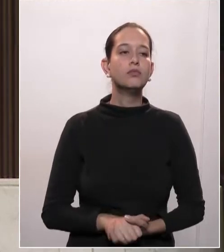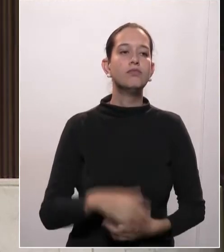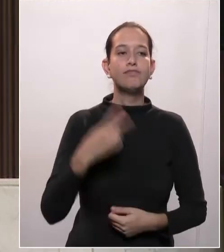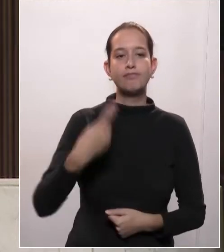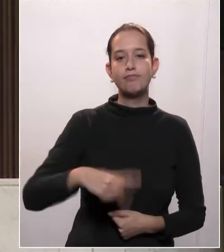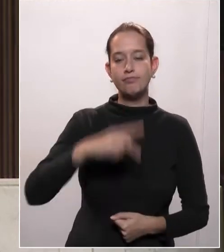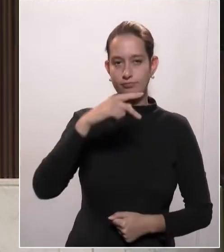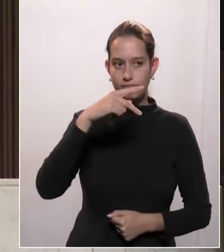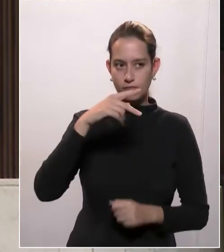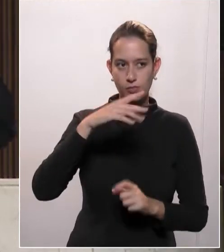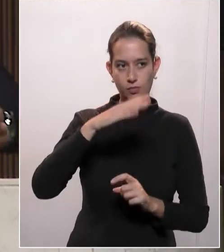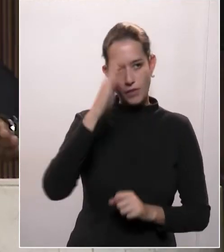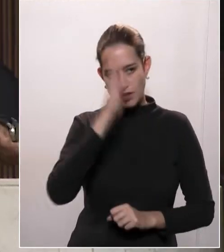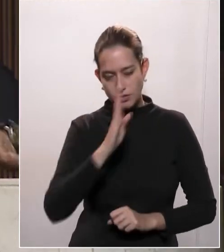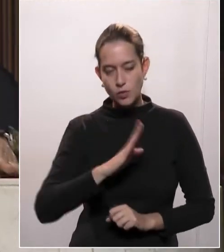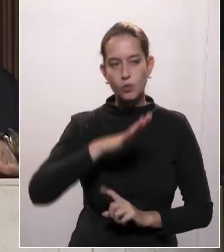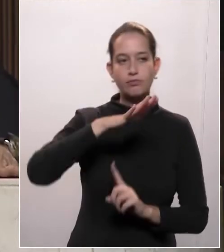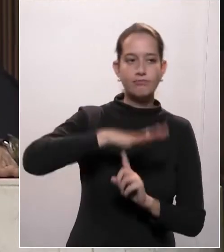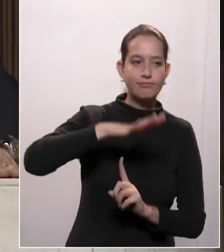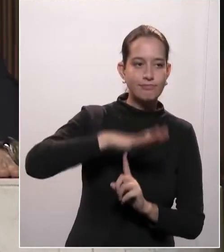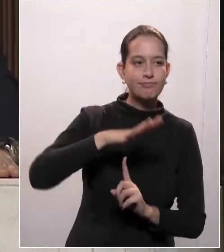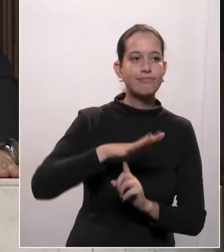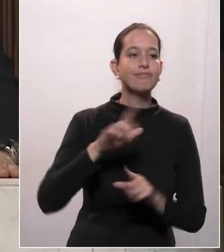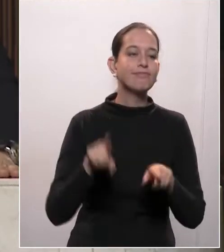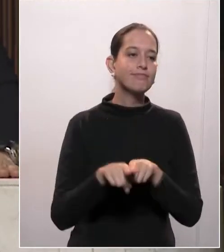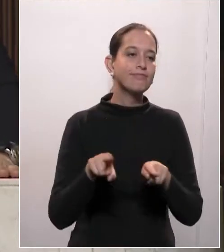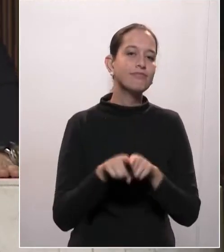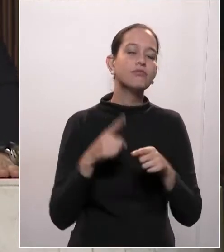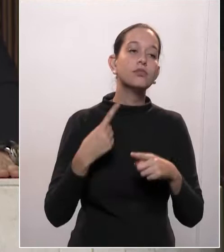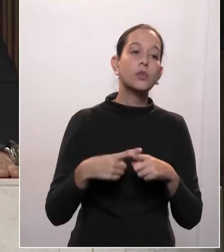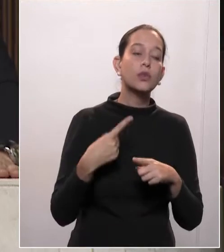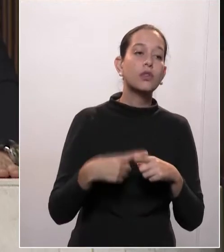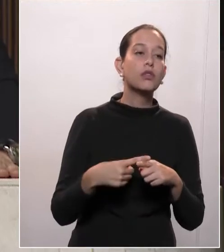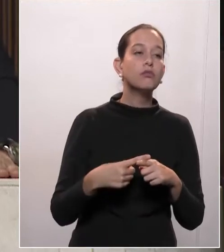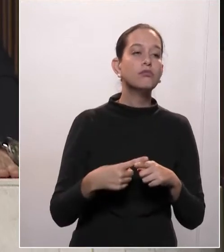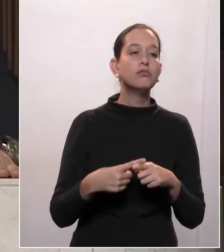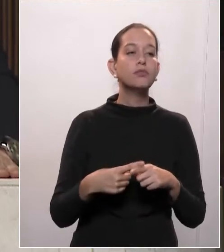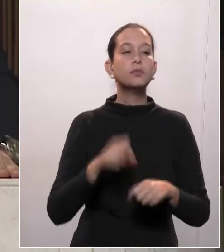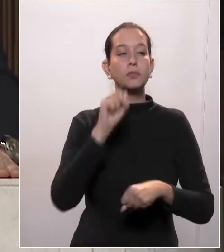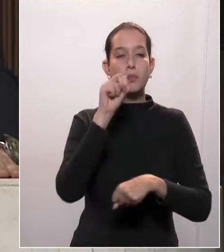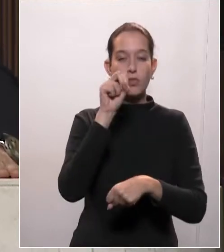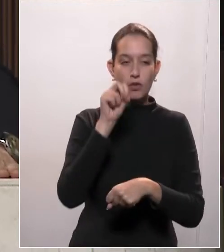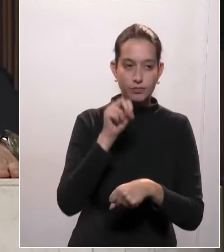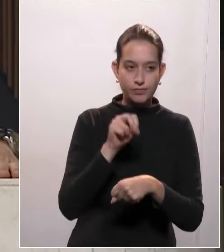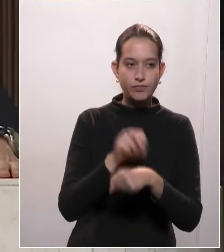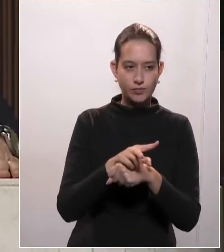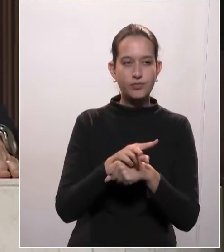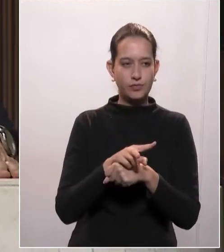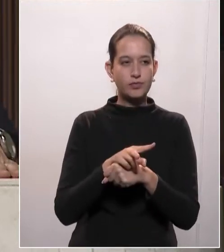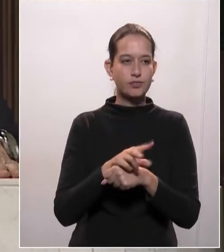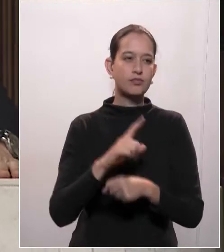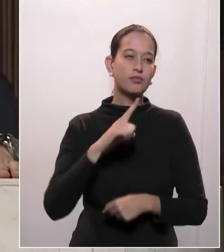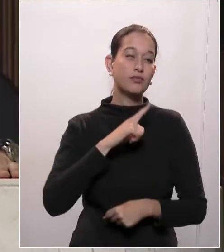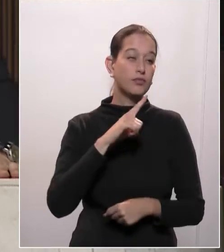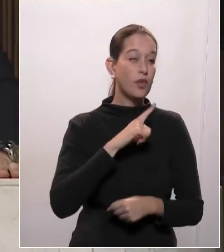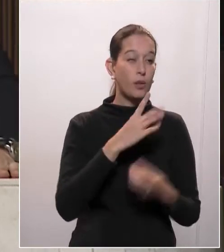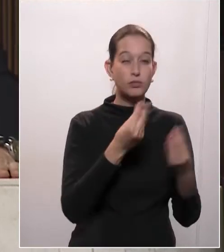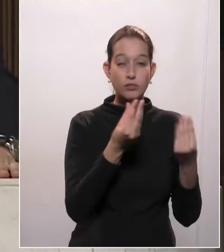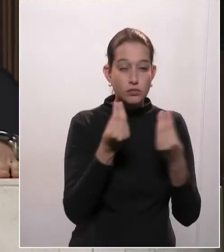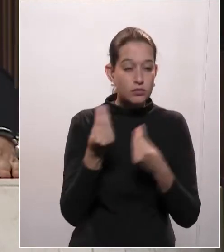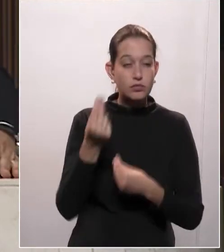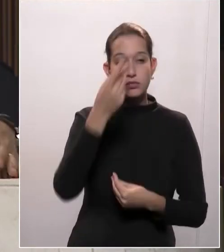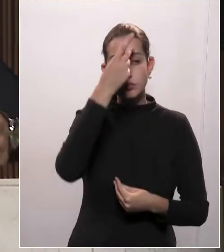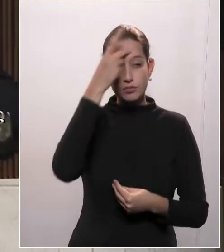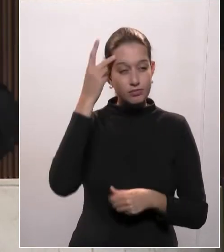Esse vírus, que está fazendo muitas vítimas em